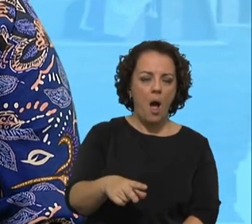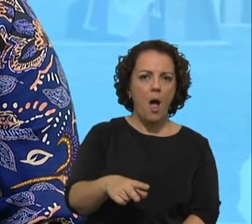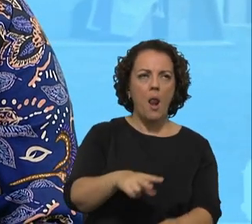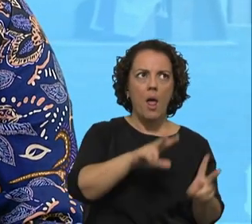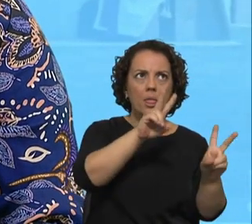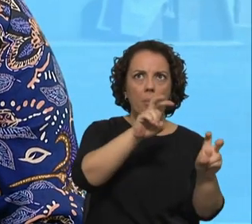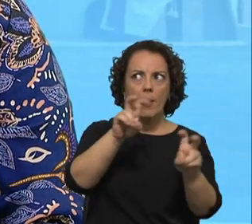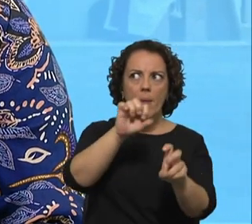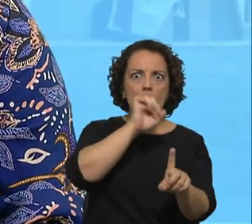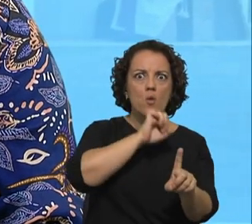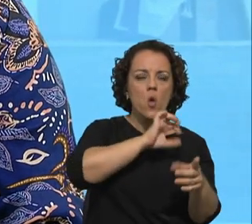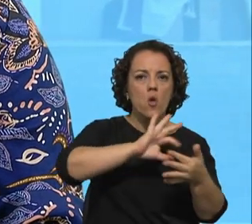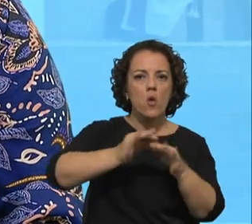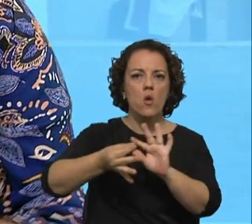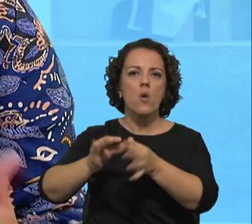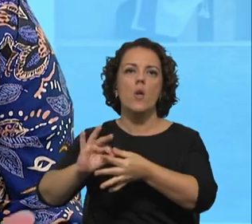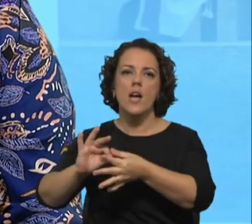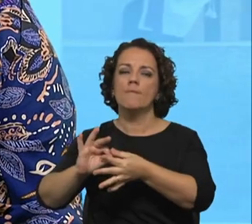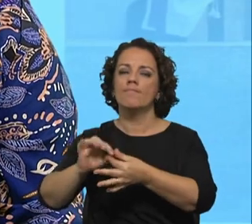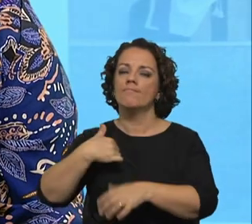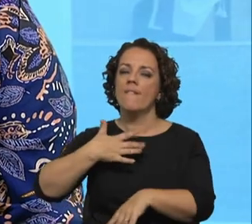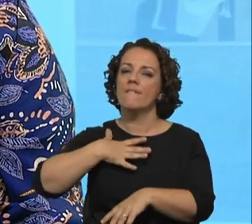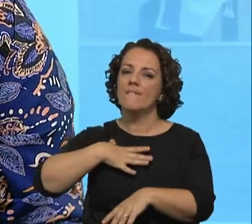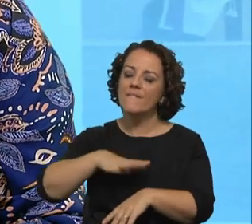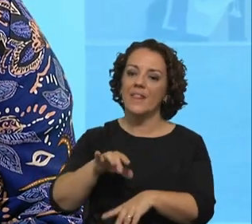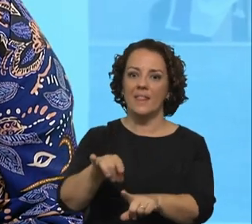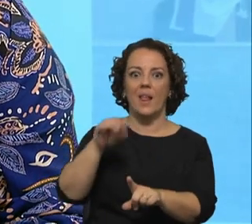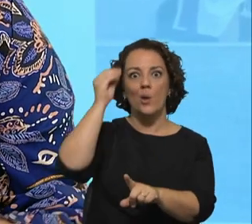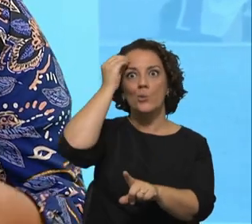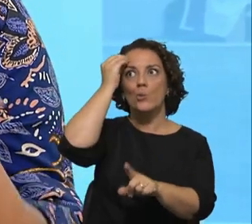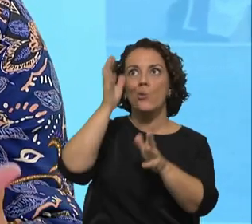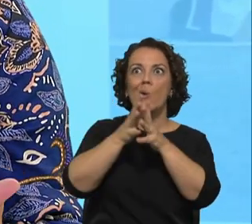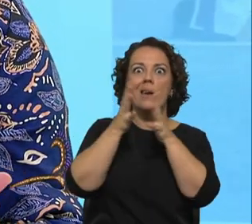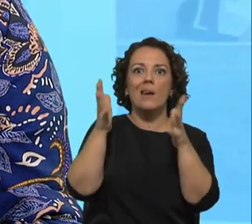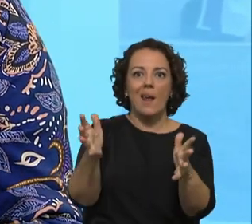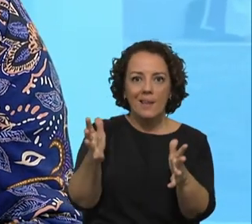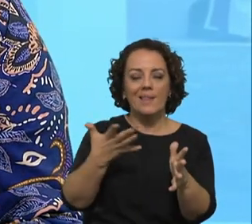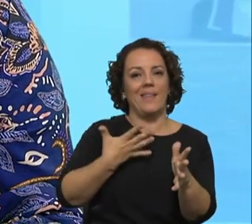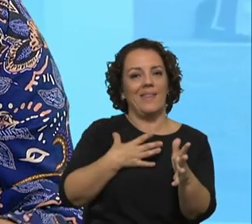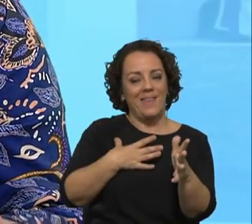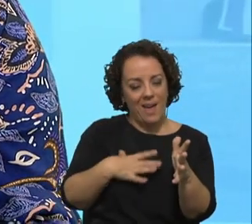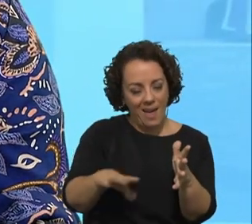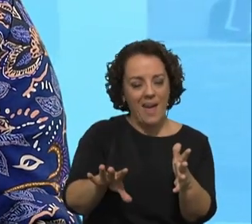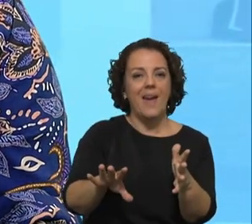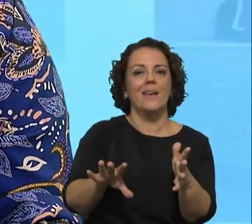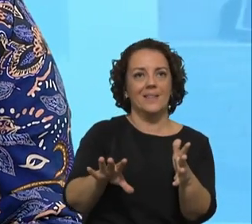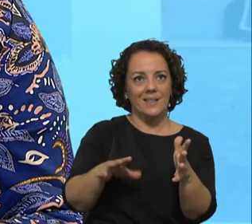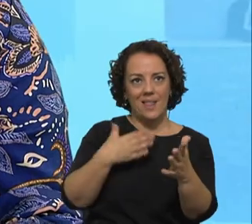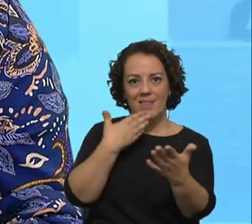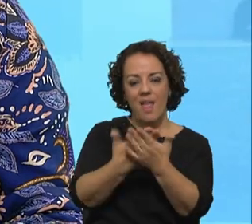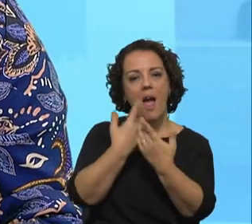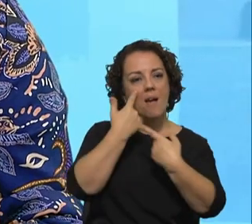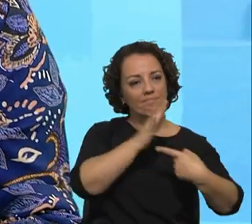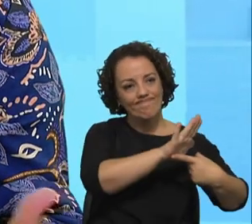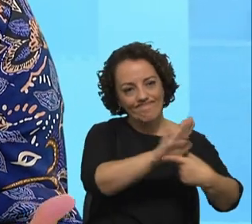sentido podermos querer viver este grande sonho e poder transmitir aos outros a vontade de continuar a